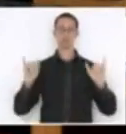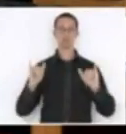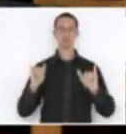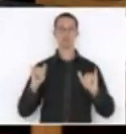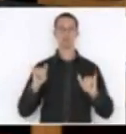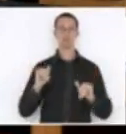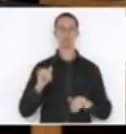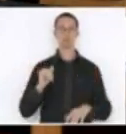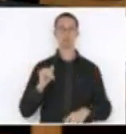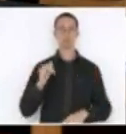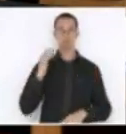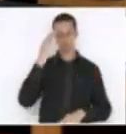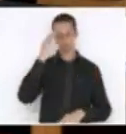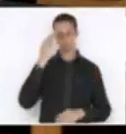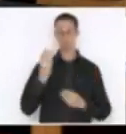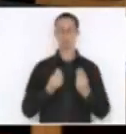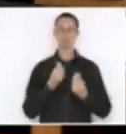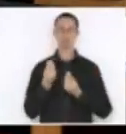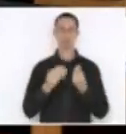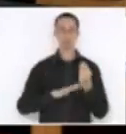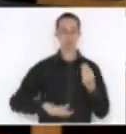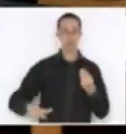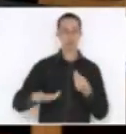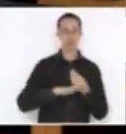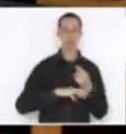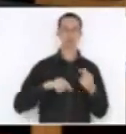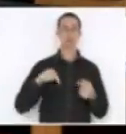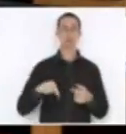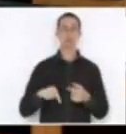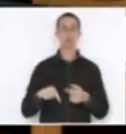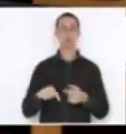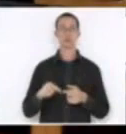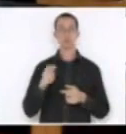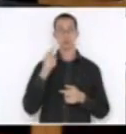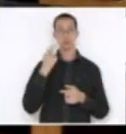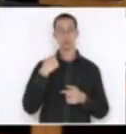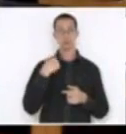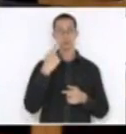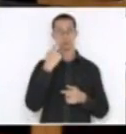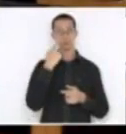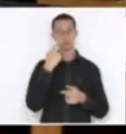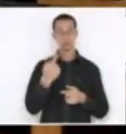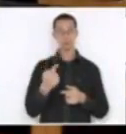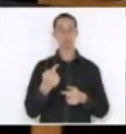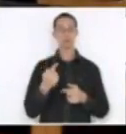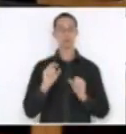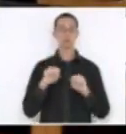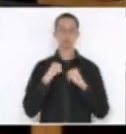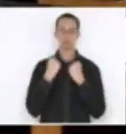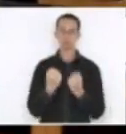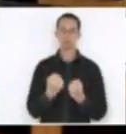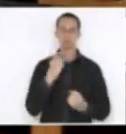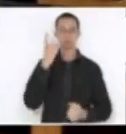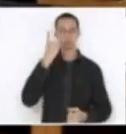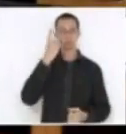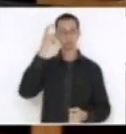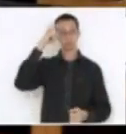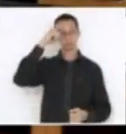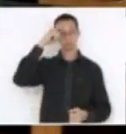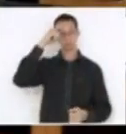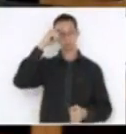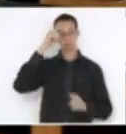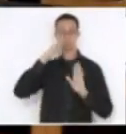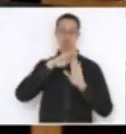se constrói as maioridades na casa. Agora, acompanhei o esforço do deputado Marcos Vieira para pautar a